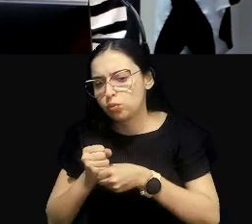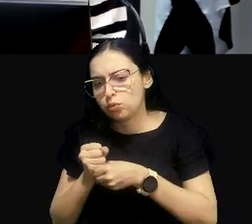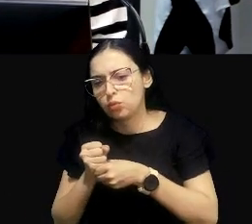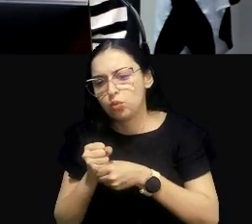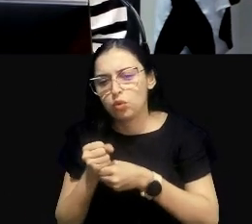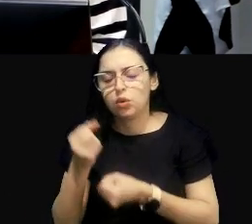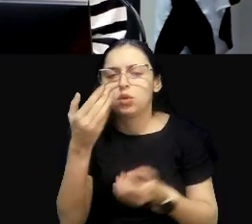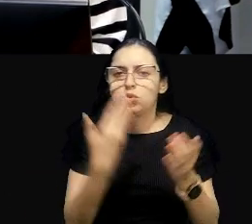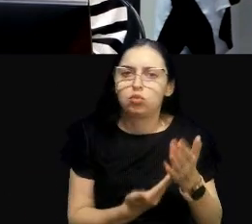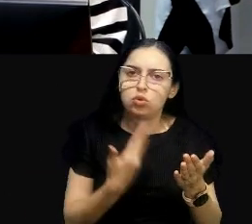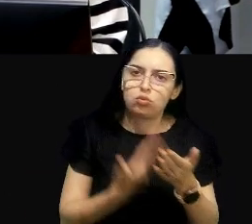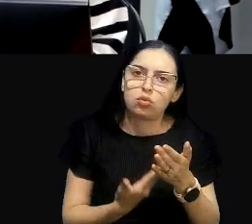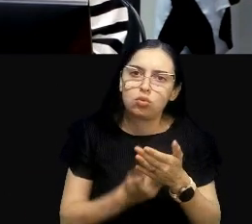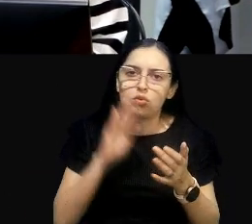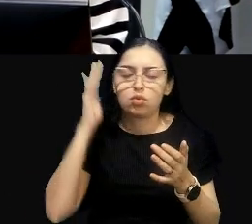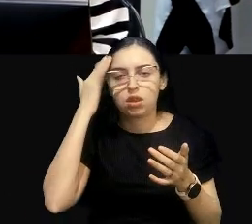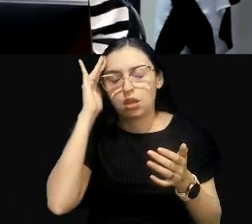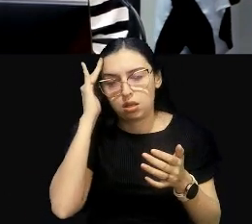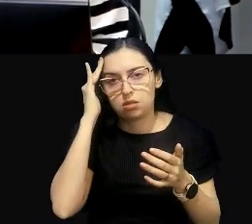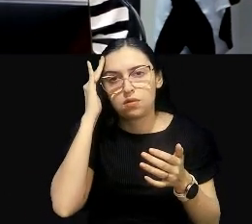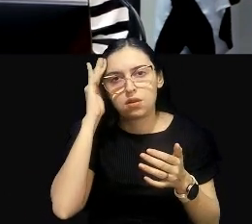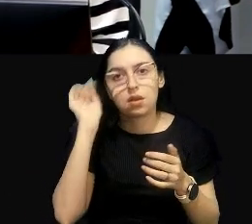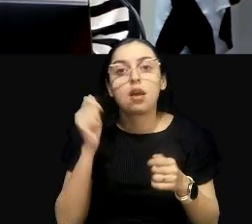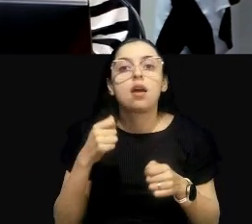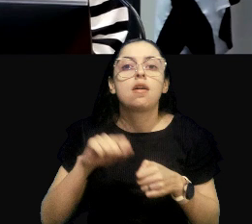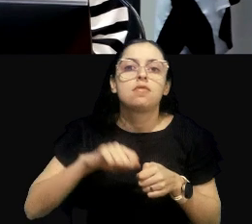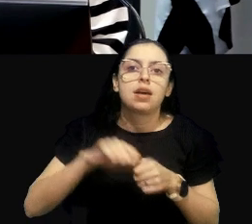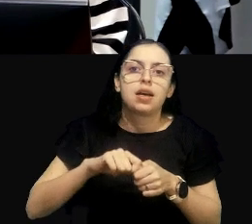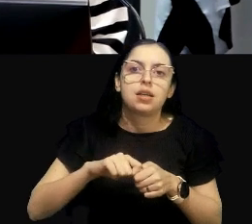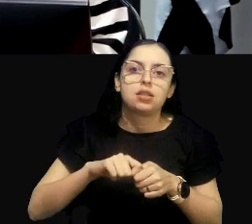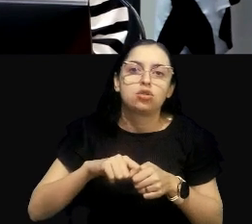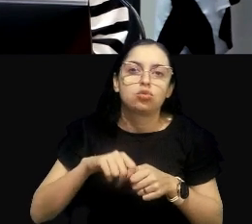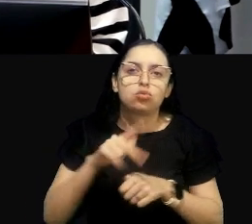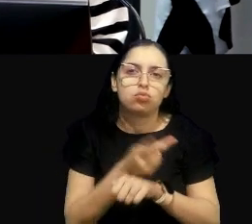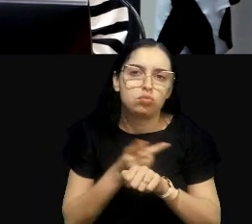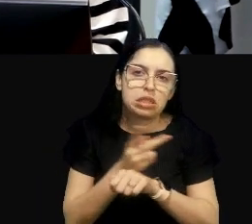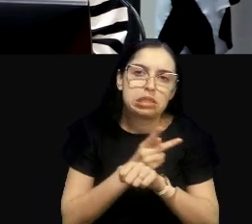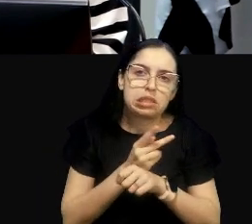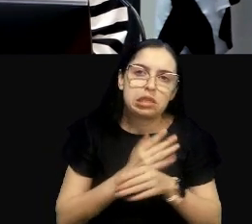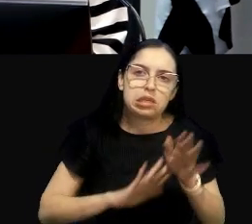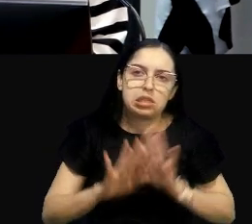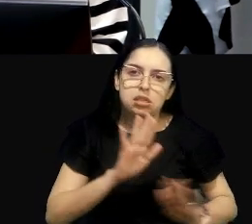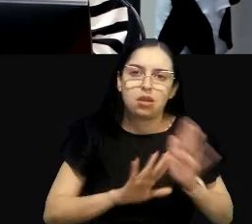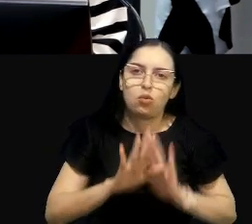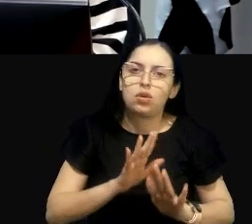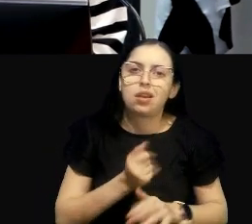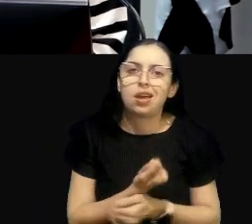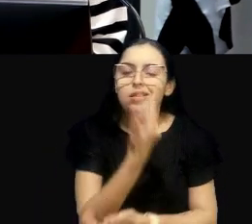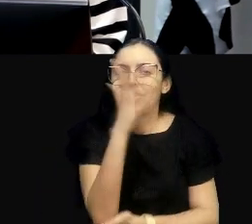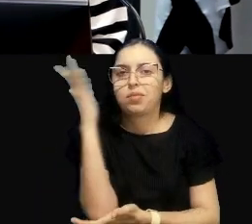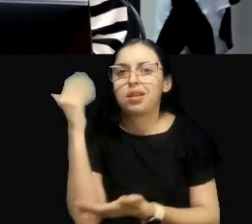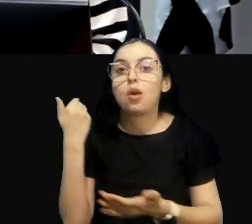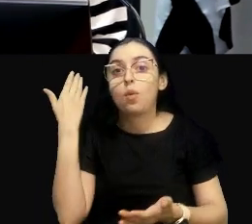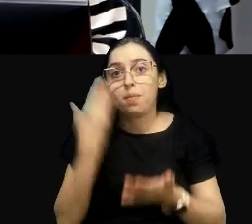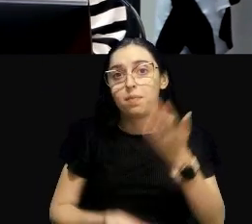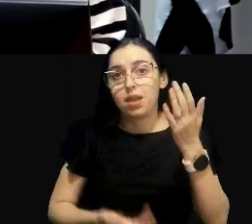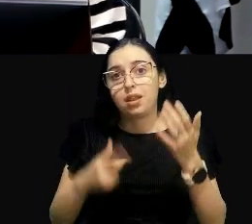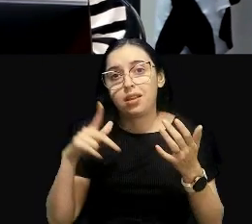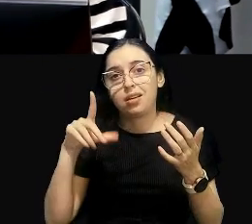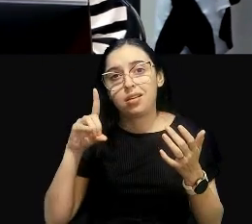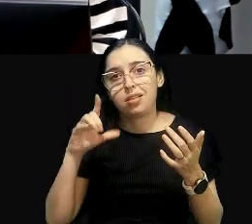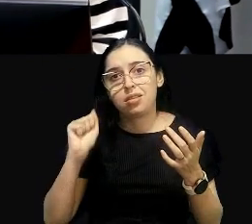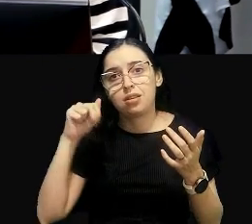estudo, você vai fazer a análise ambiental, vai verificar o dano no local.